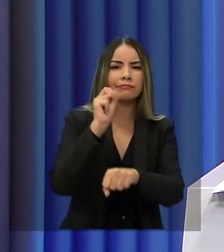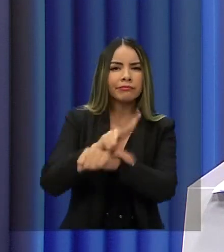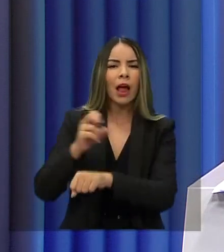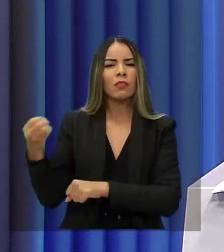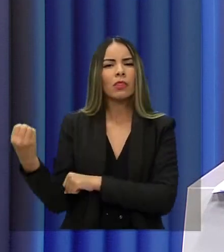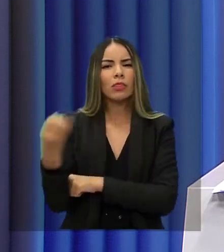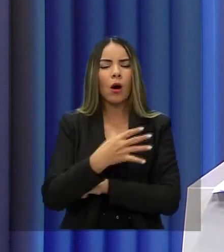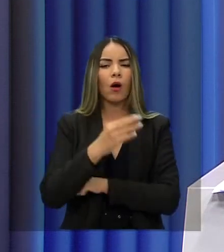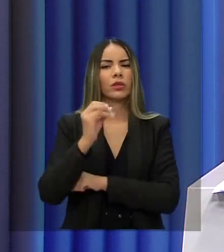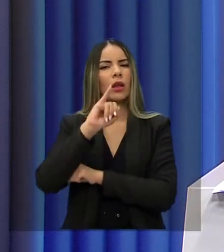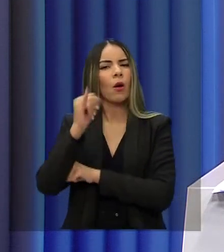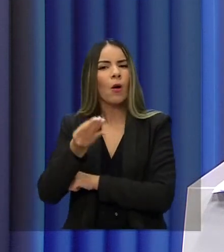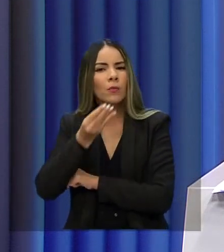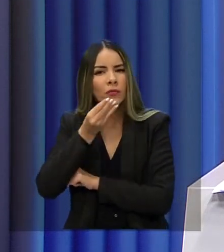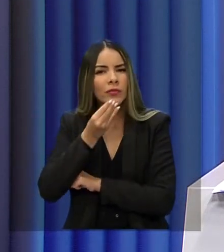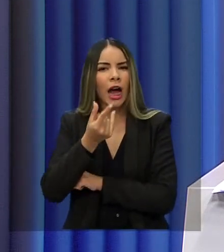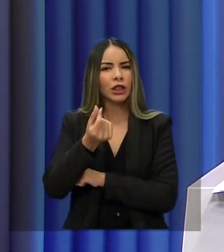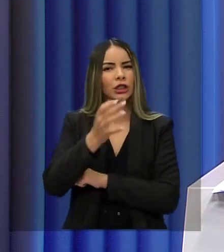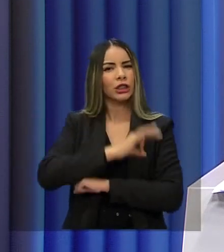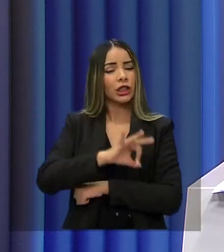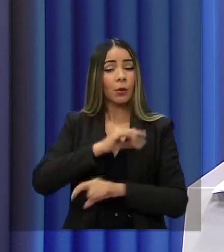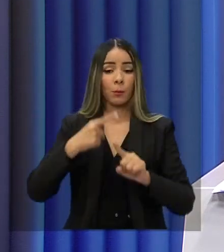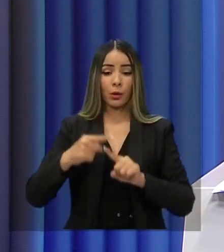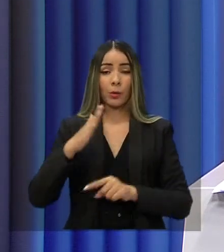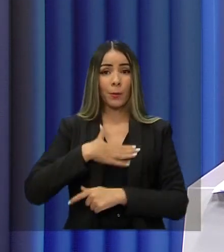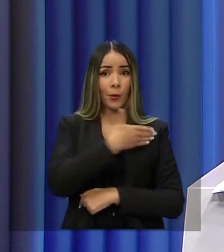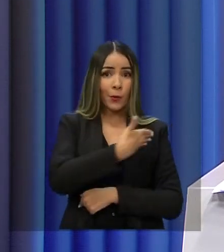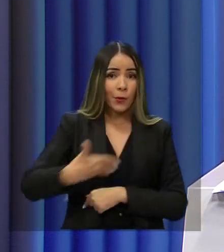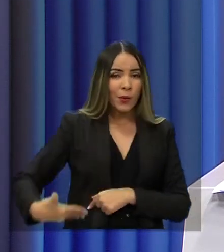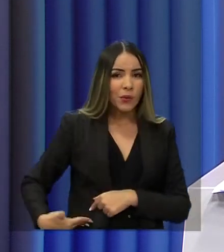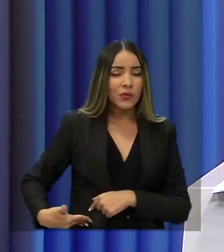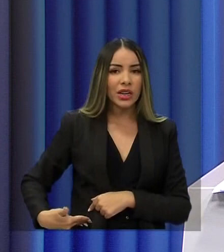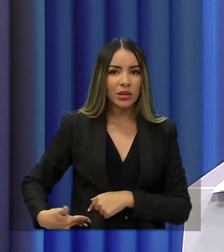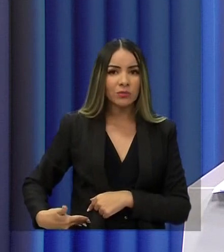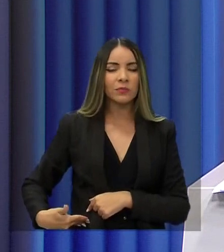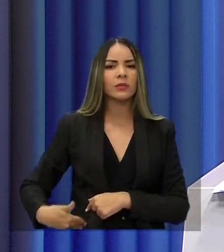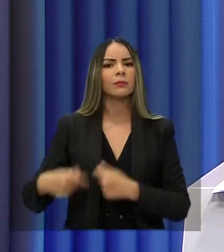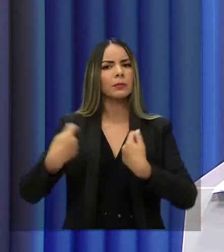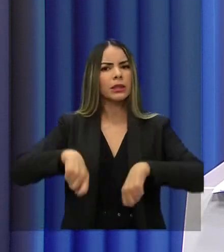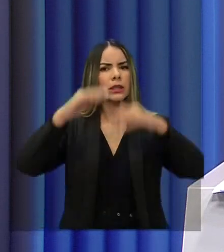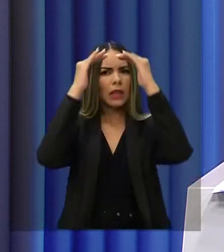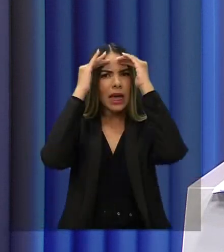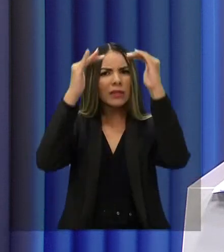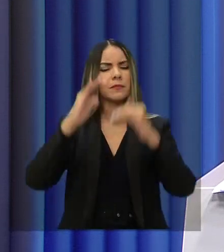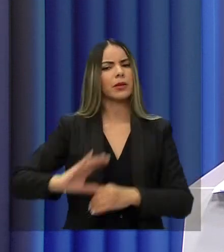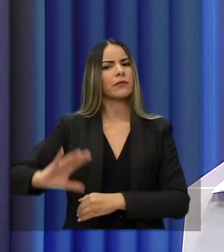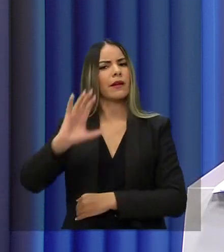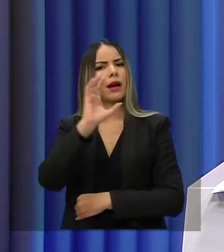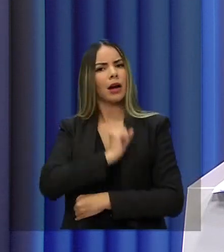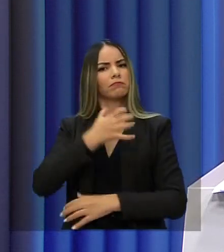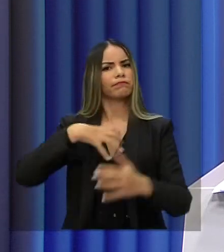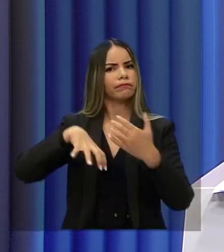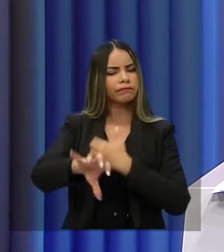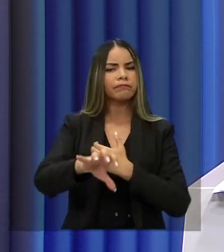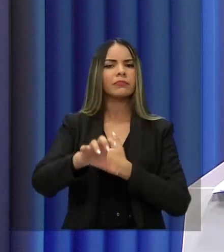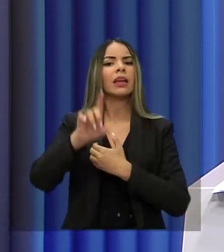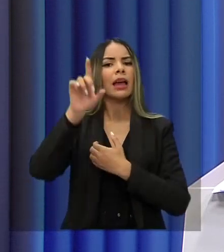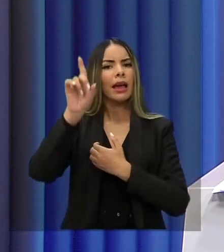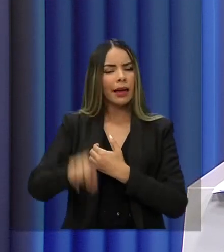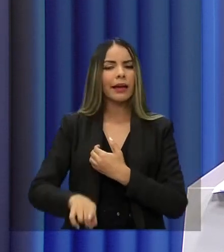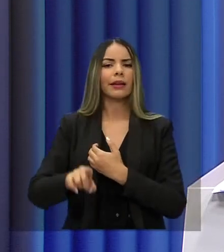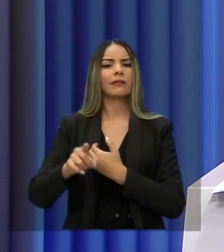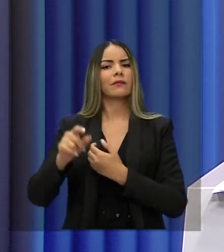oportunidades de renda, porque no meu governo, tolerância, respeito e amor ao próximo, as lições de Cristo